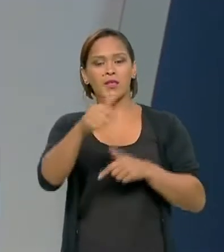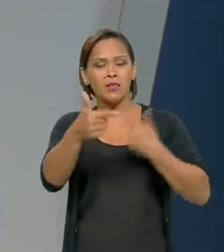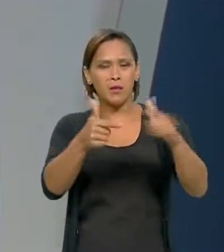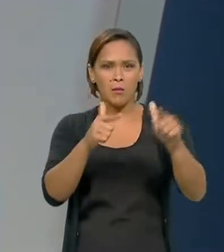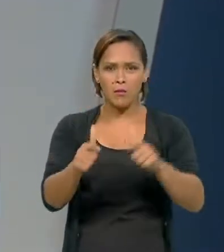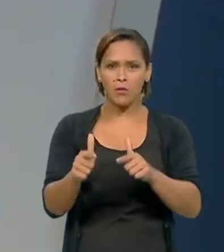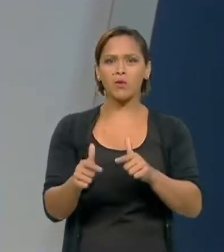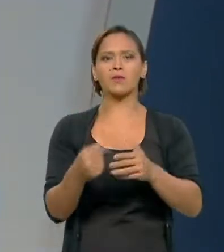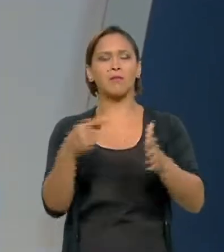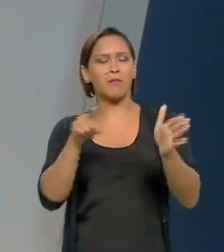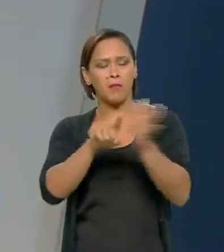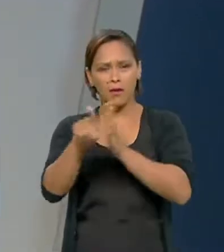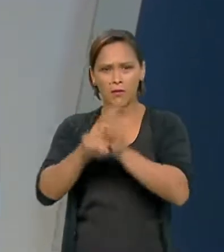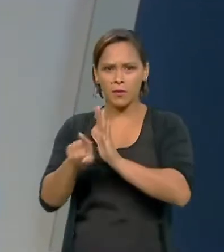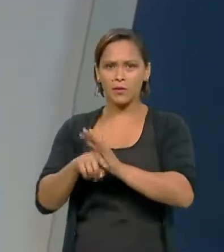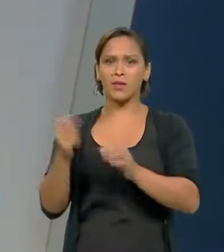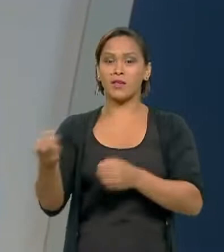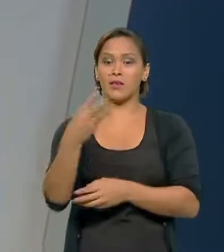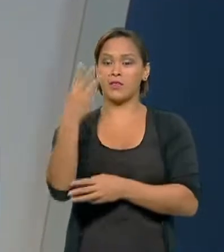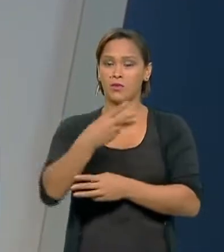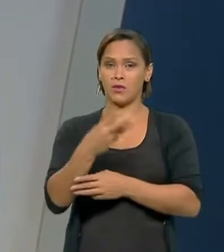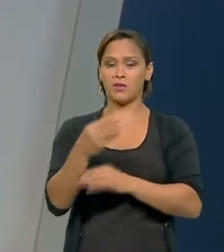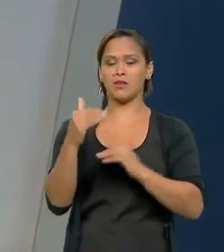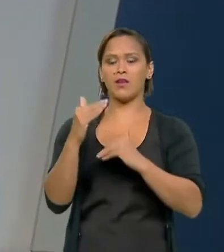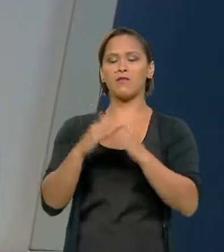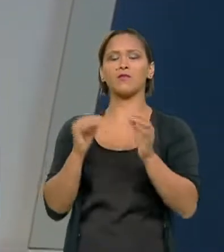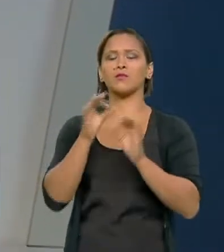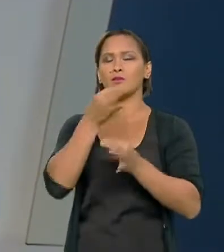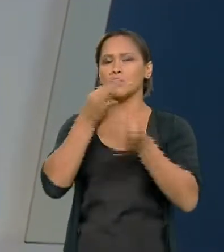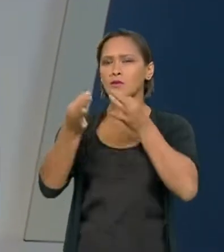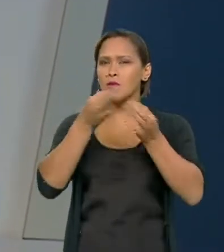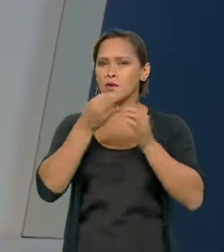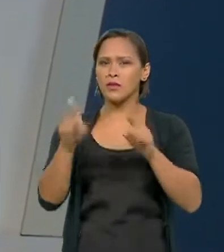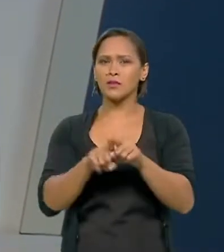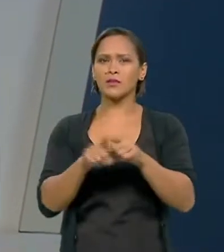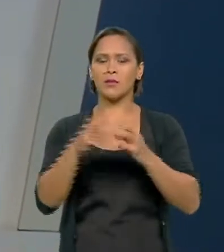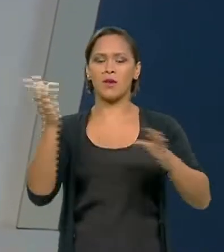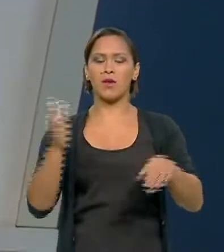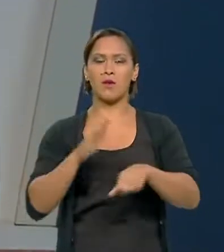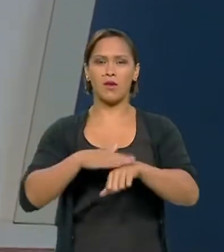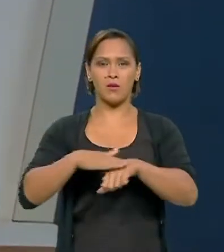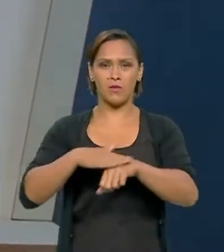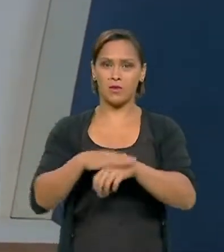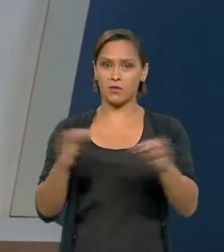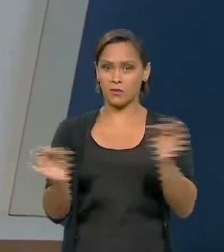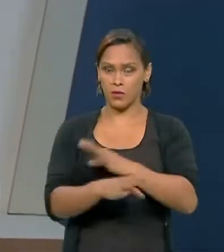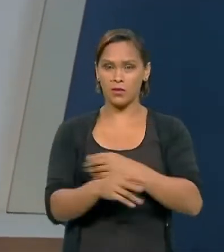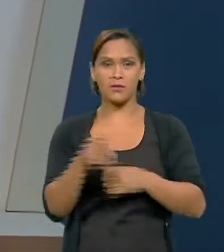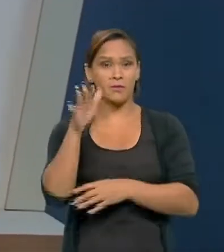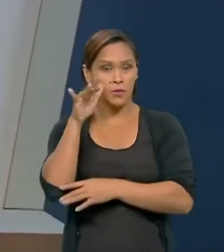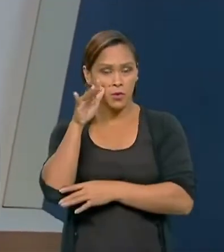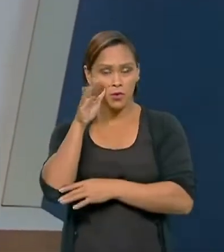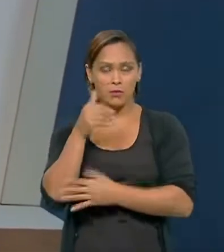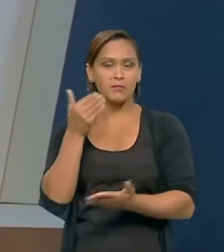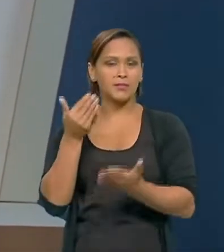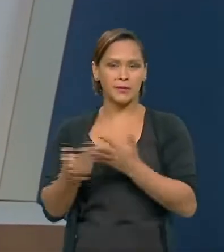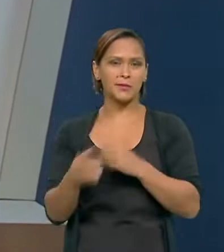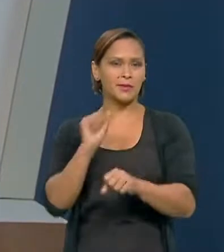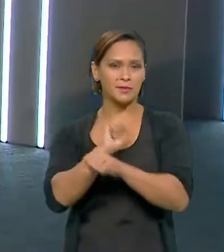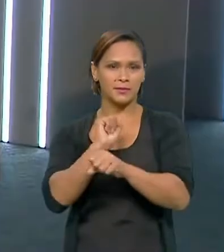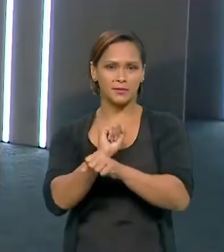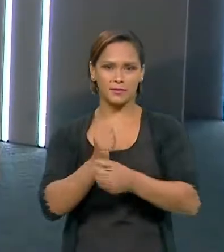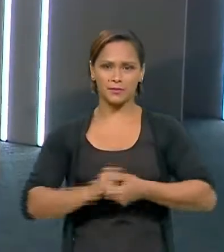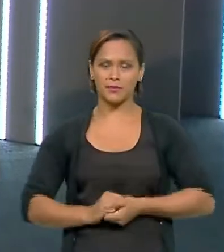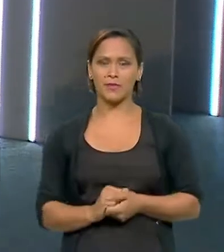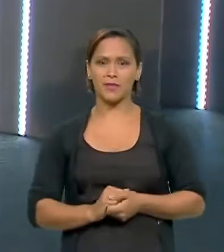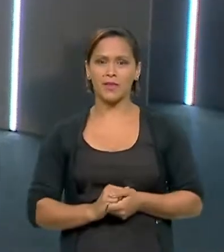e o quadro Debatendo. E no terceiro, nós vamos aos comentários e ao debate pronto. Ficou curioso? Você não perde por esperar.